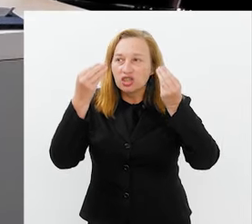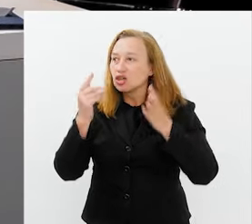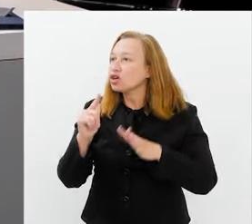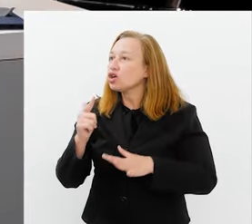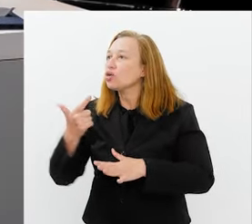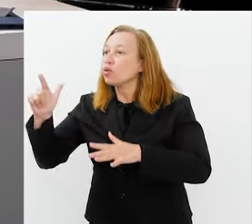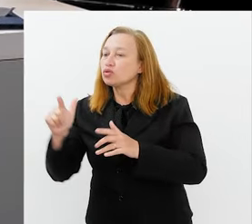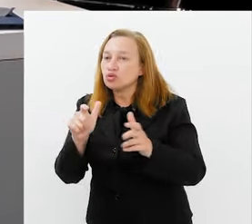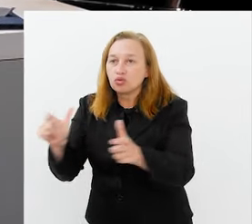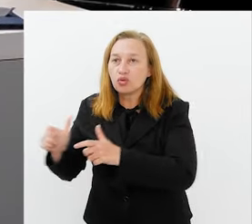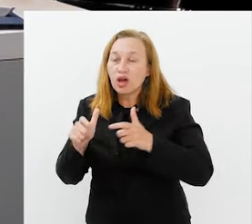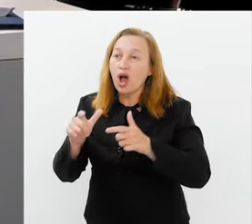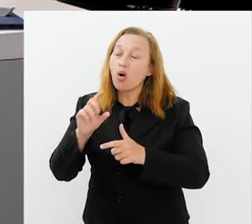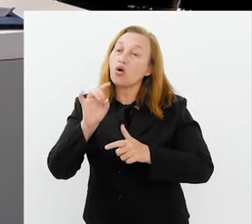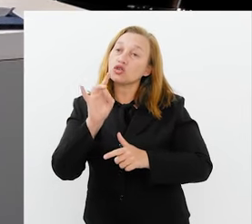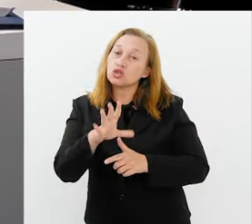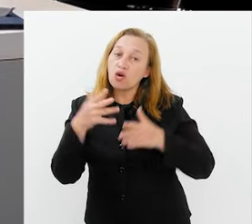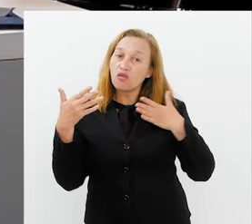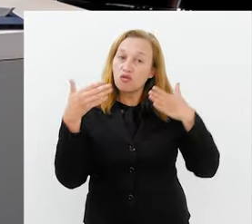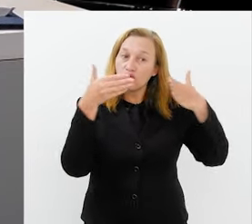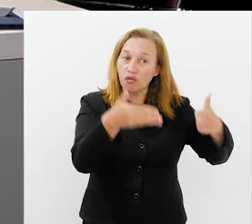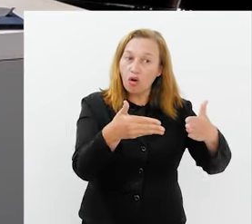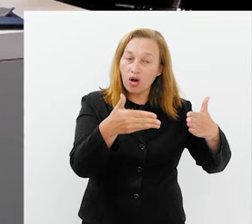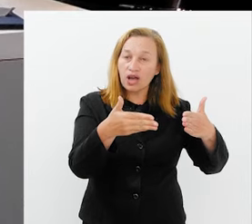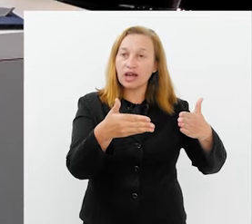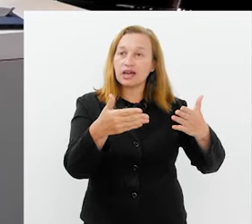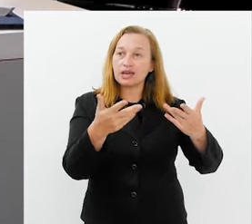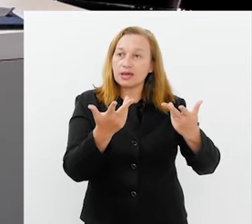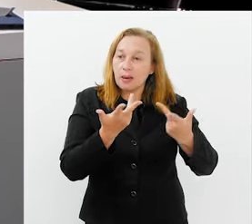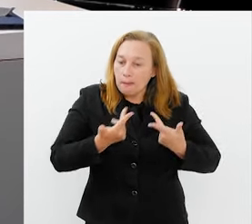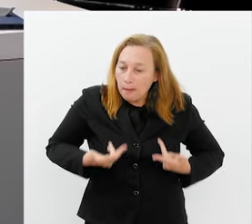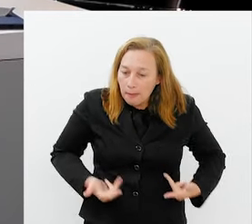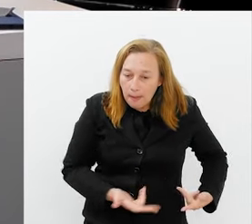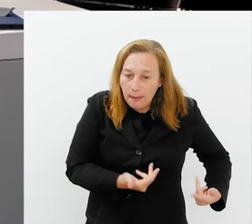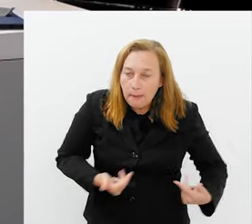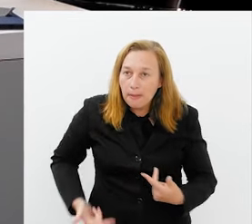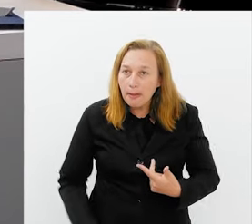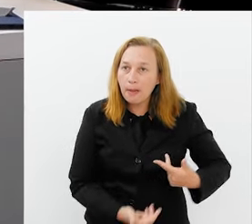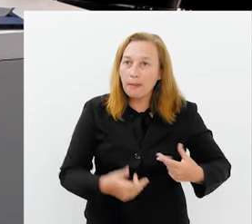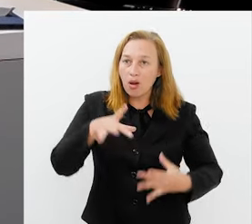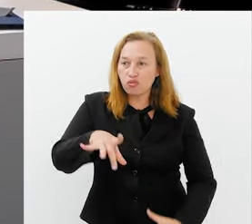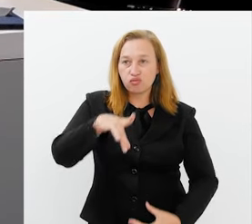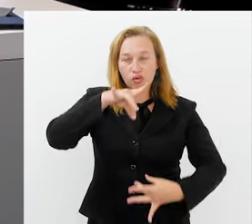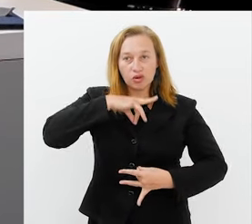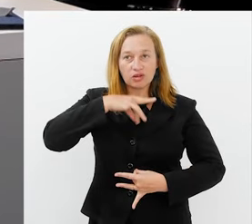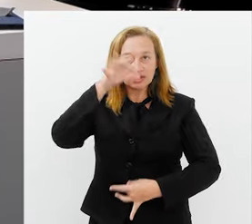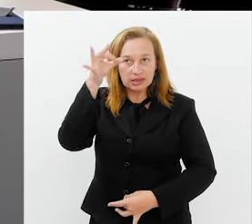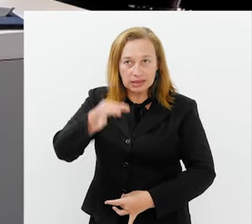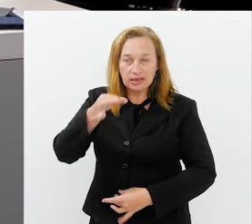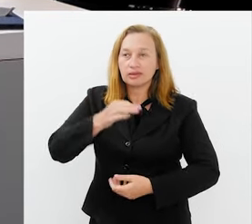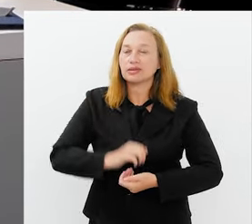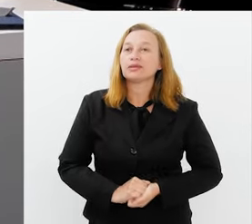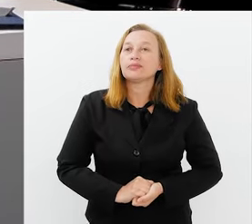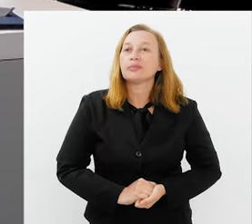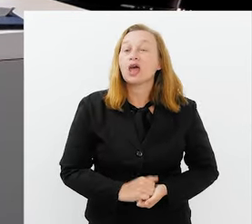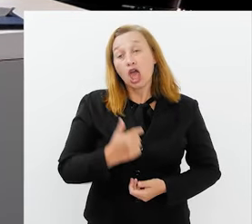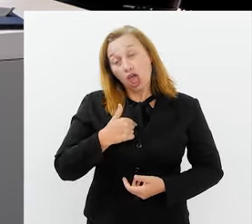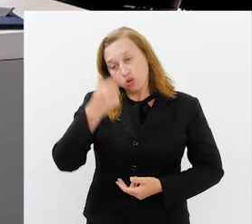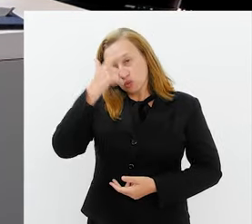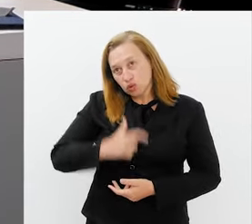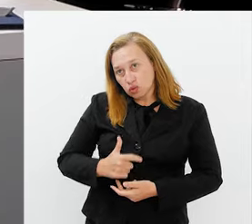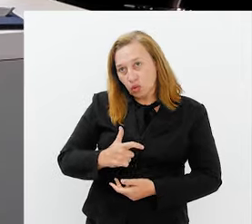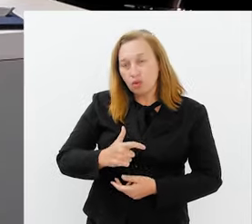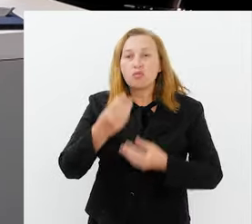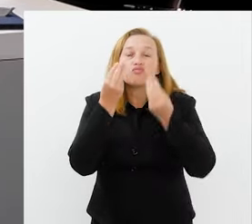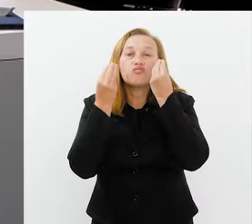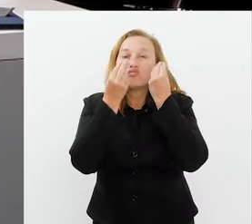também, ou você foca só nesse trabalho de caracterização e personagens específicos? Então, eu sou